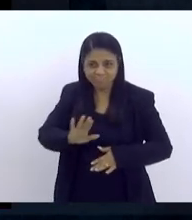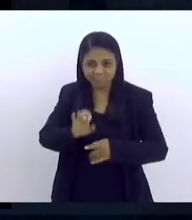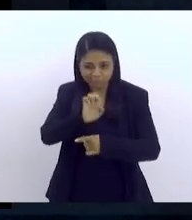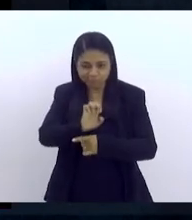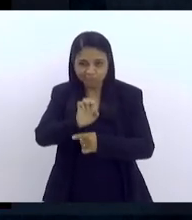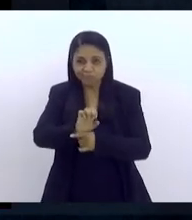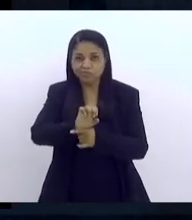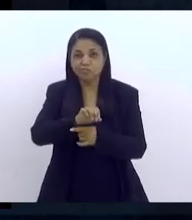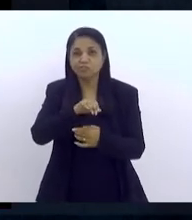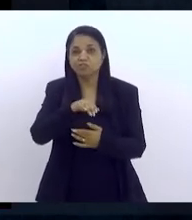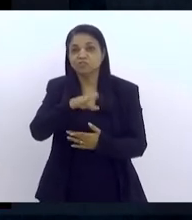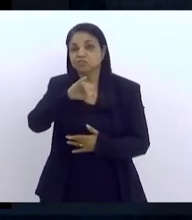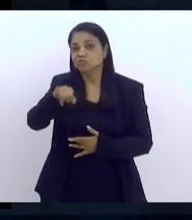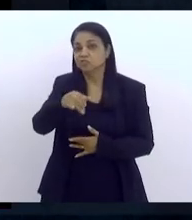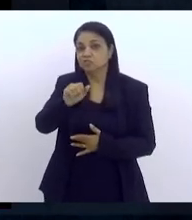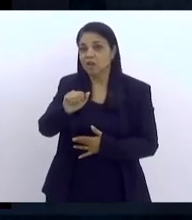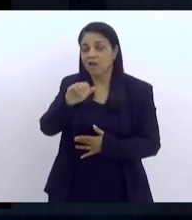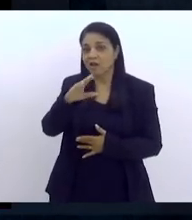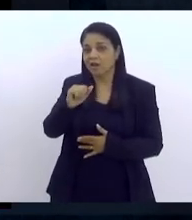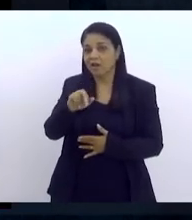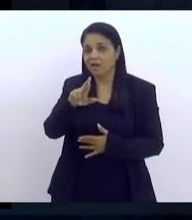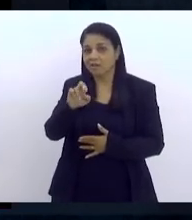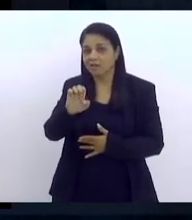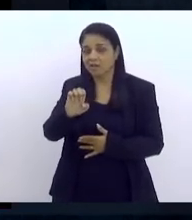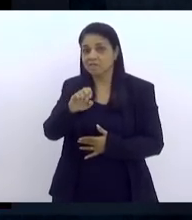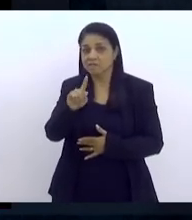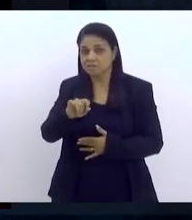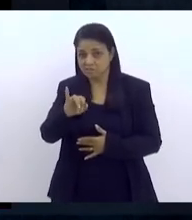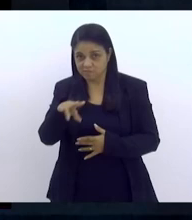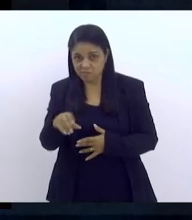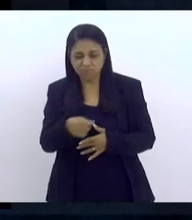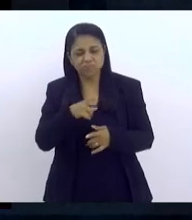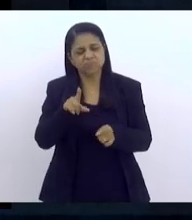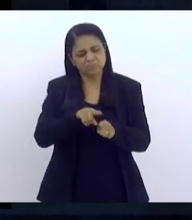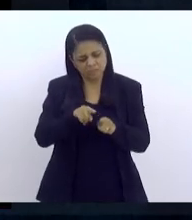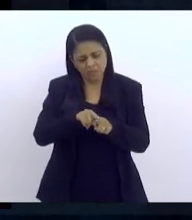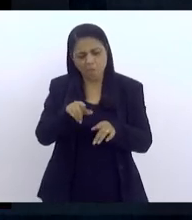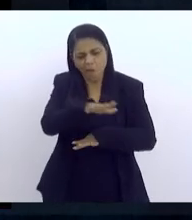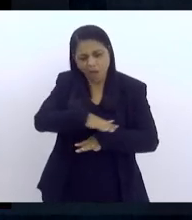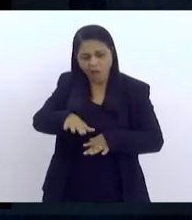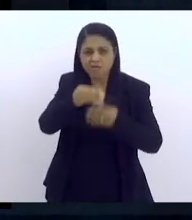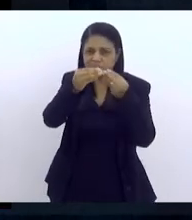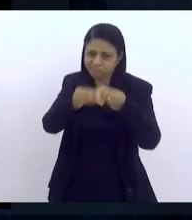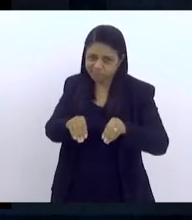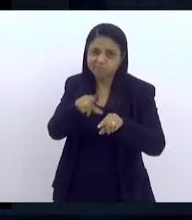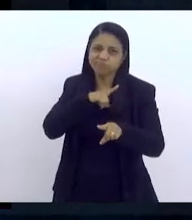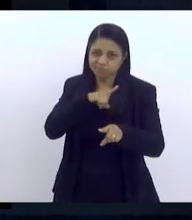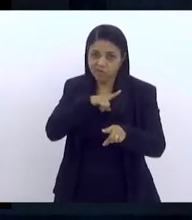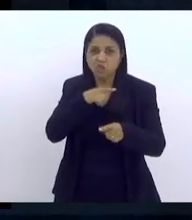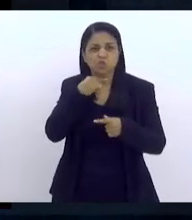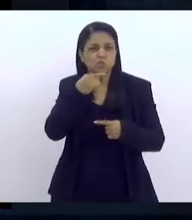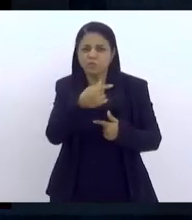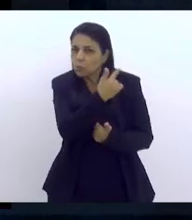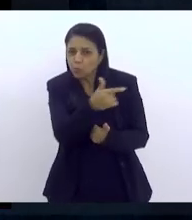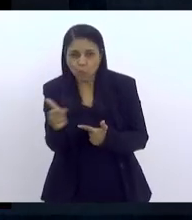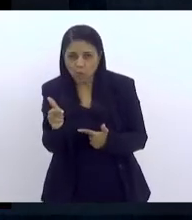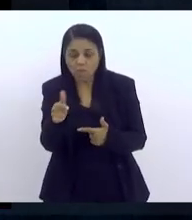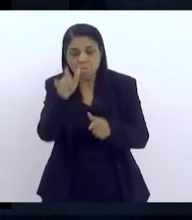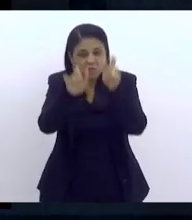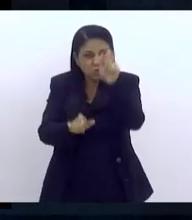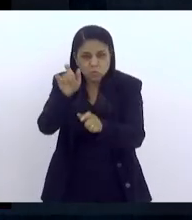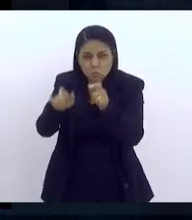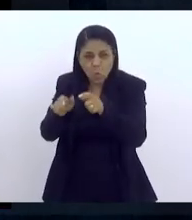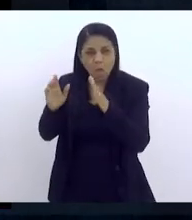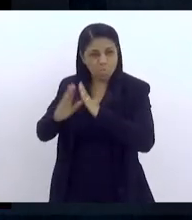a gente tem uma área confragrada, como em toda a cidade do Rio de Janeiro, e não resta dúvida de que aquelas pessoas, de que os